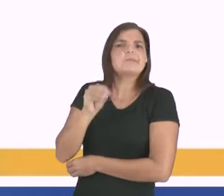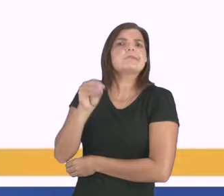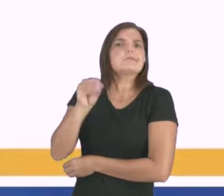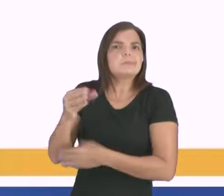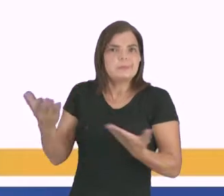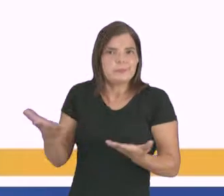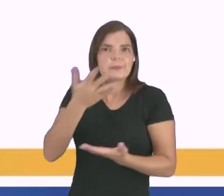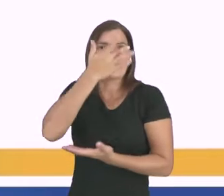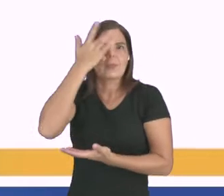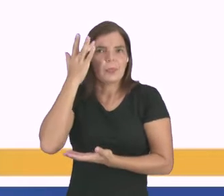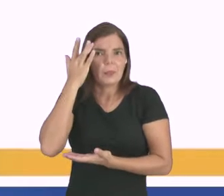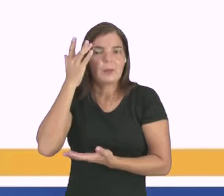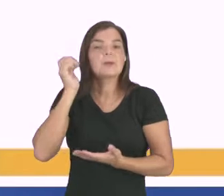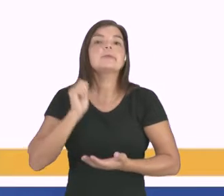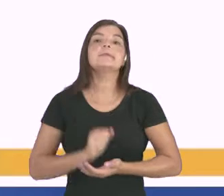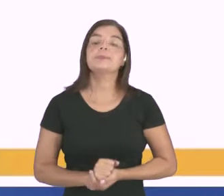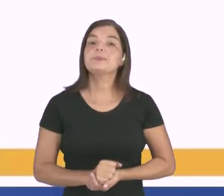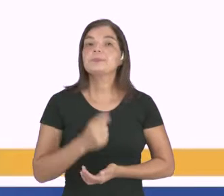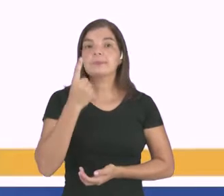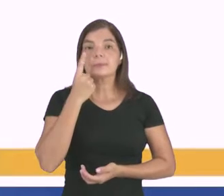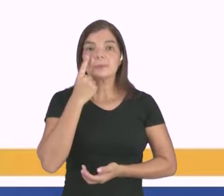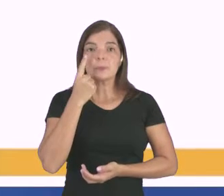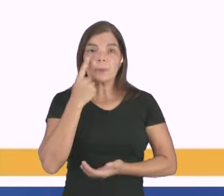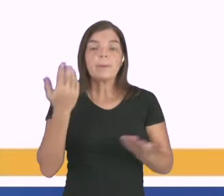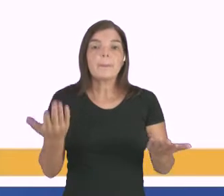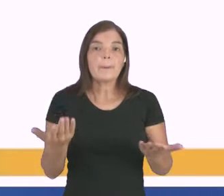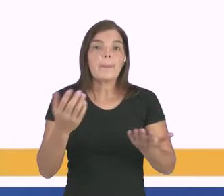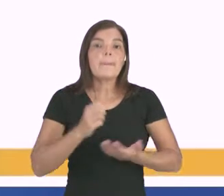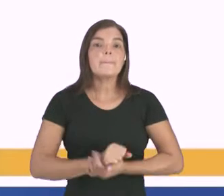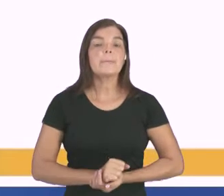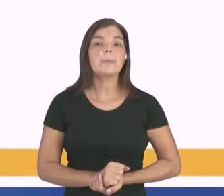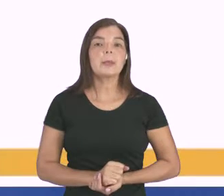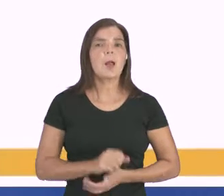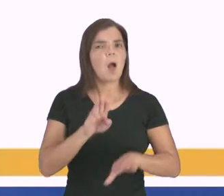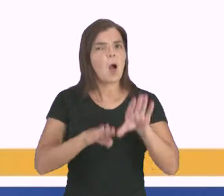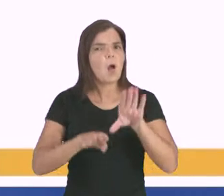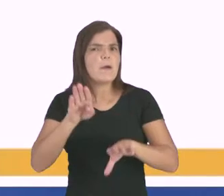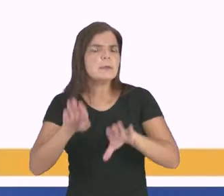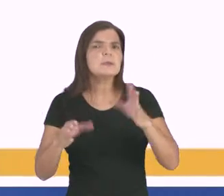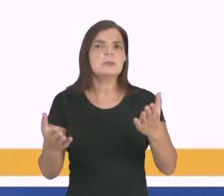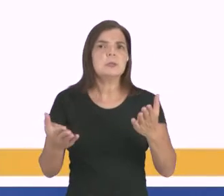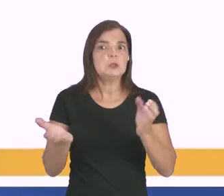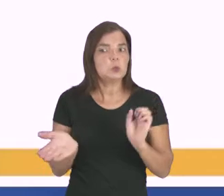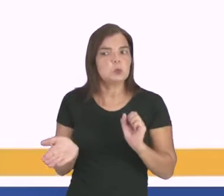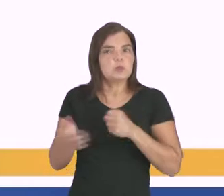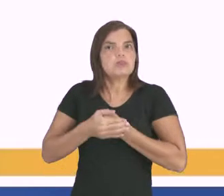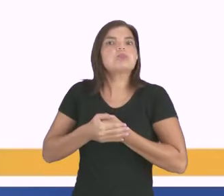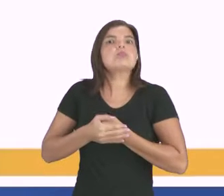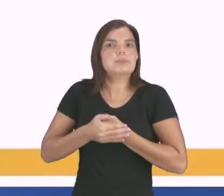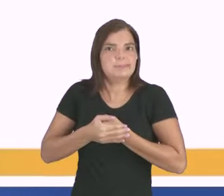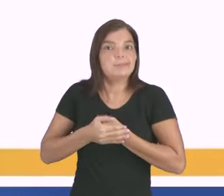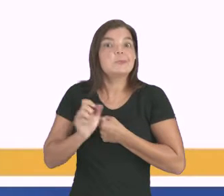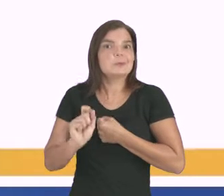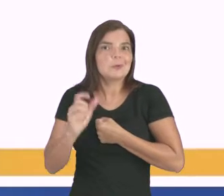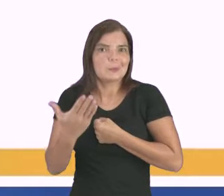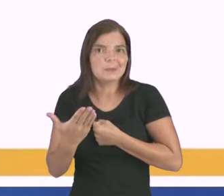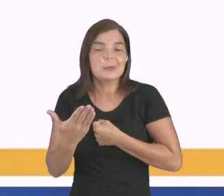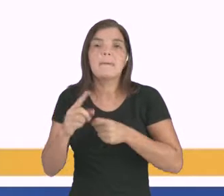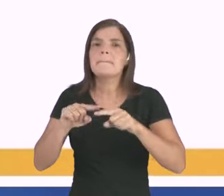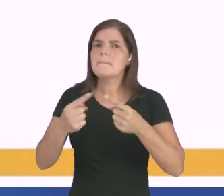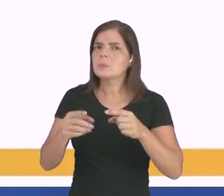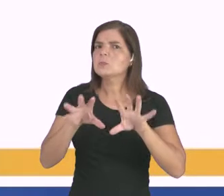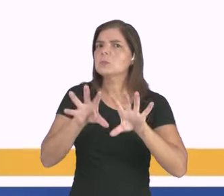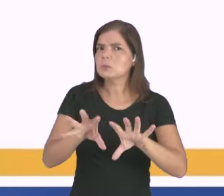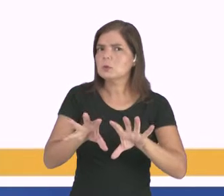normal com as pessoas, né? Da terceira idade. E às vezes fica até oculta, né? Só que essa